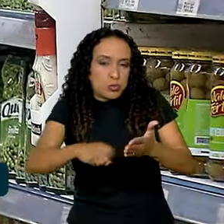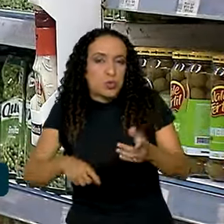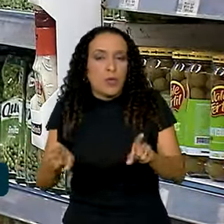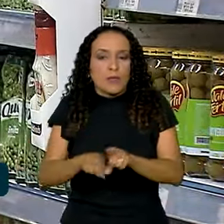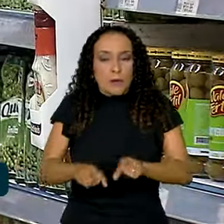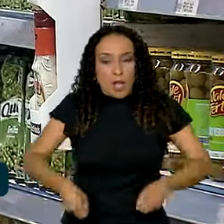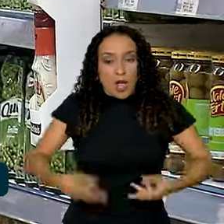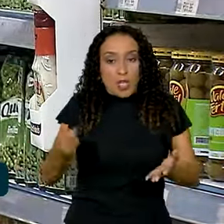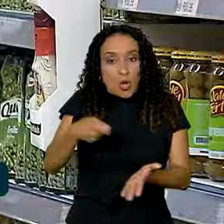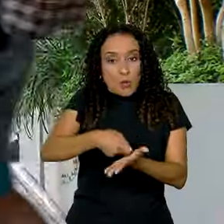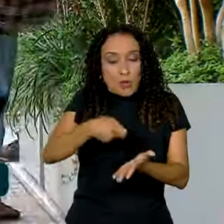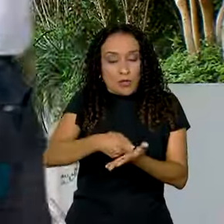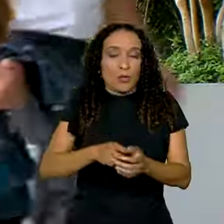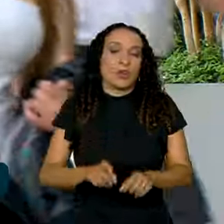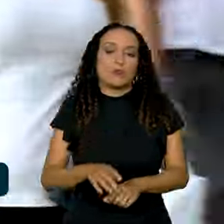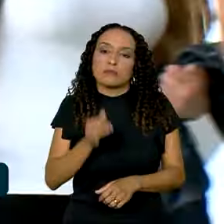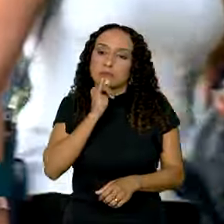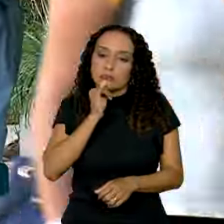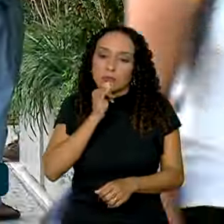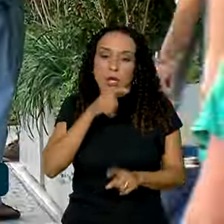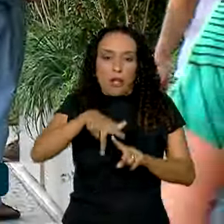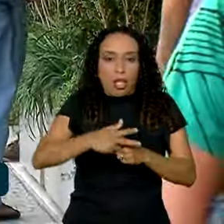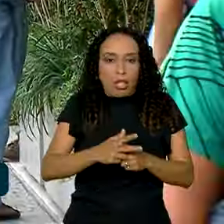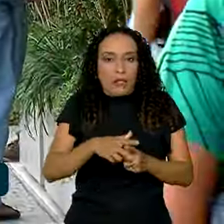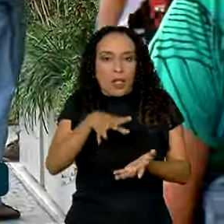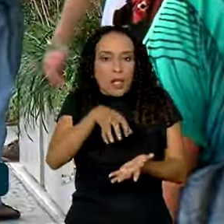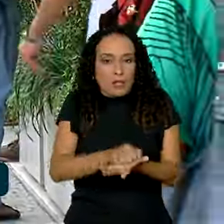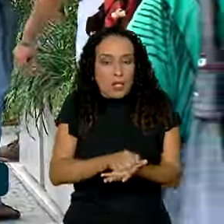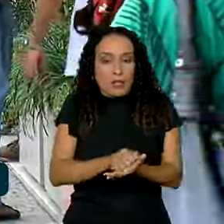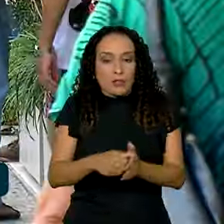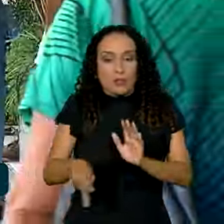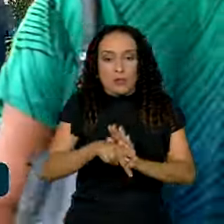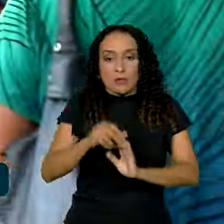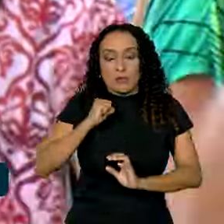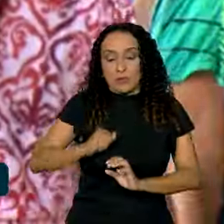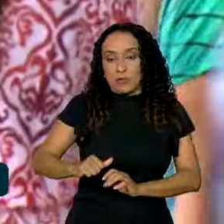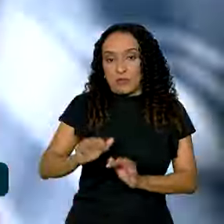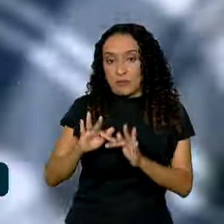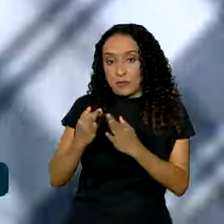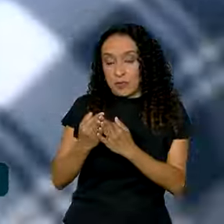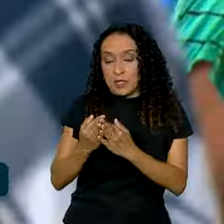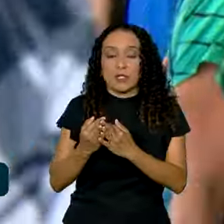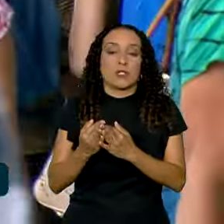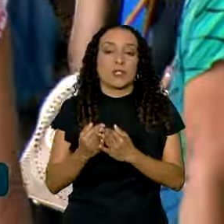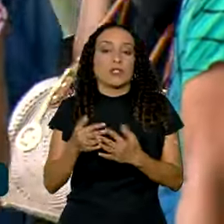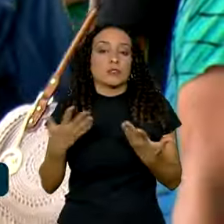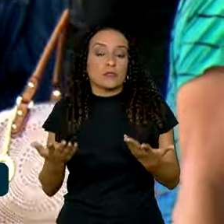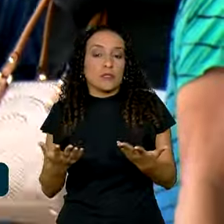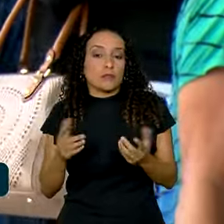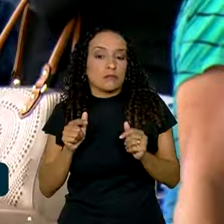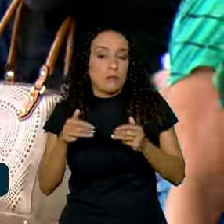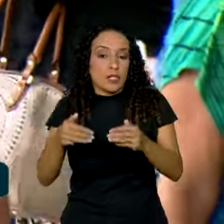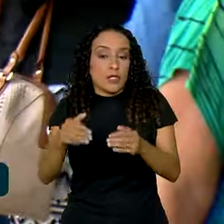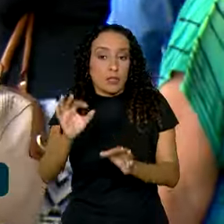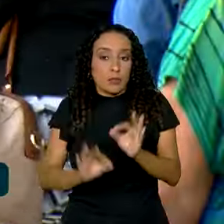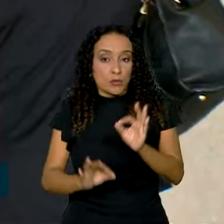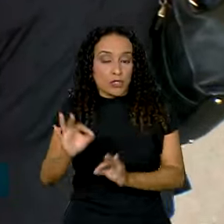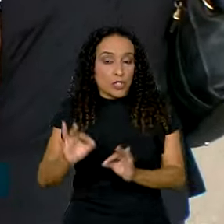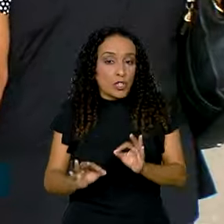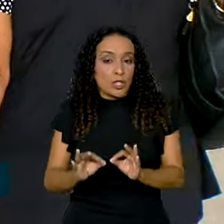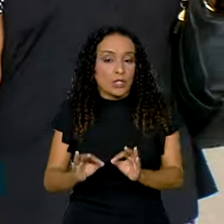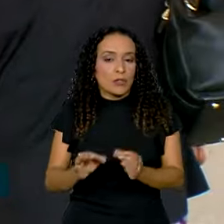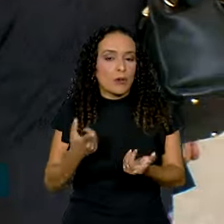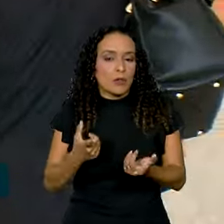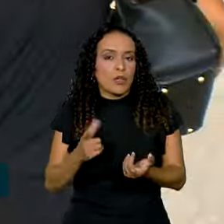gastos obrigatórios, como a revisão cadastral do Bolsa Família, que, de acordo com o Ministério do Planejamento,